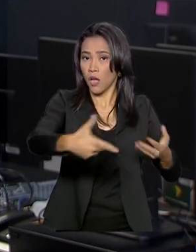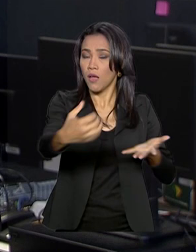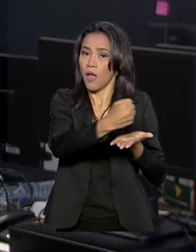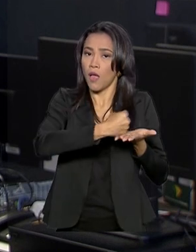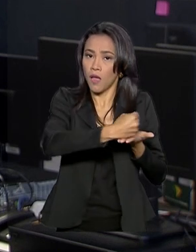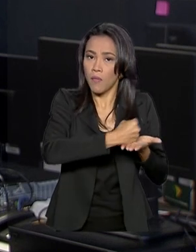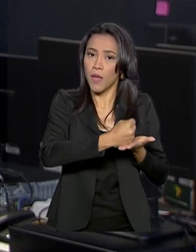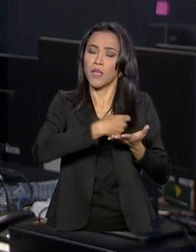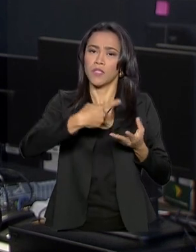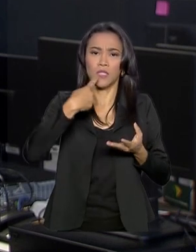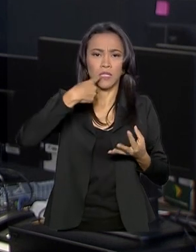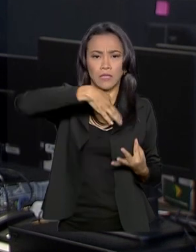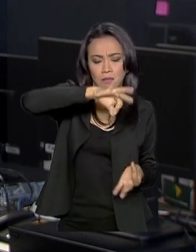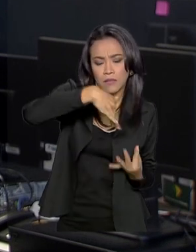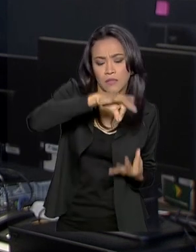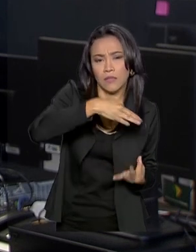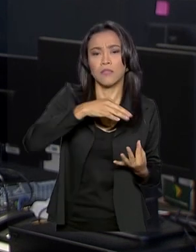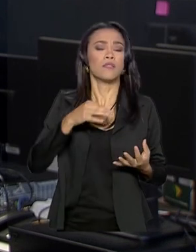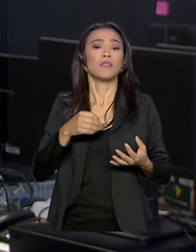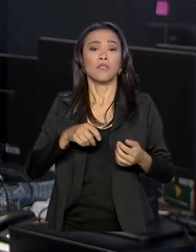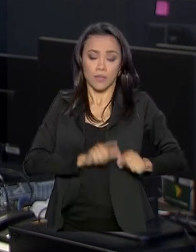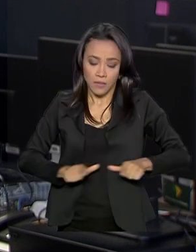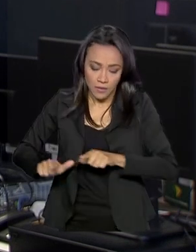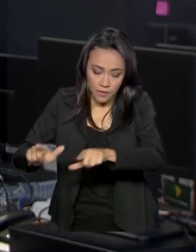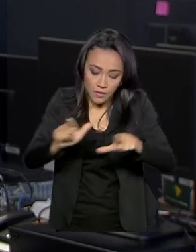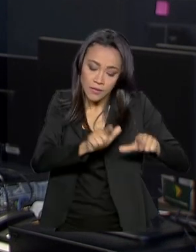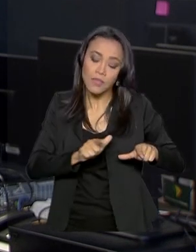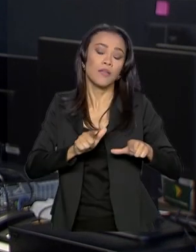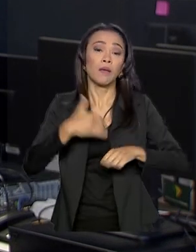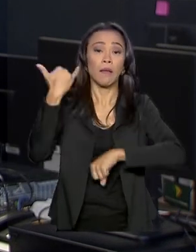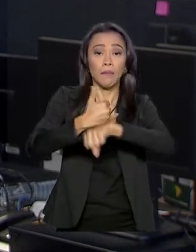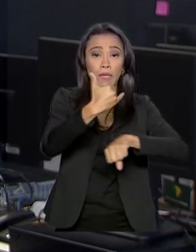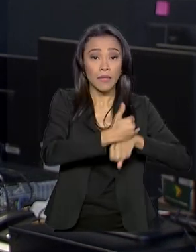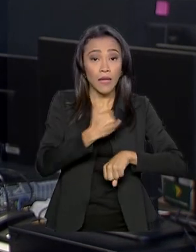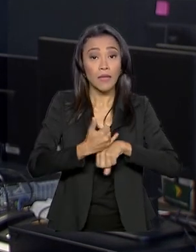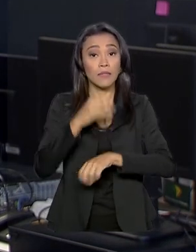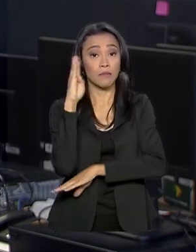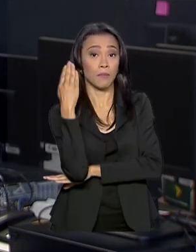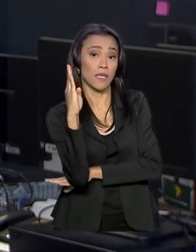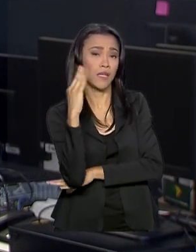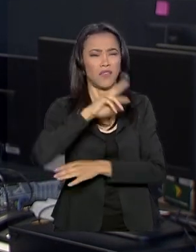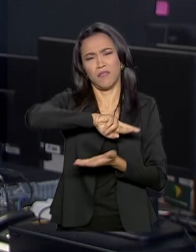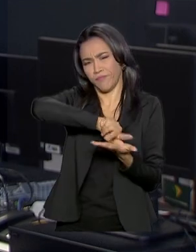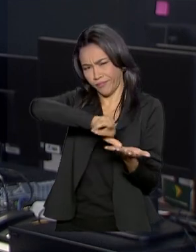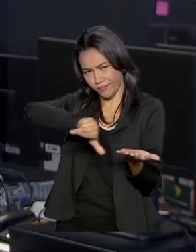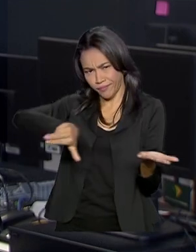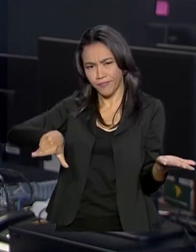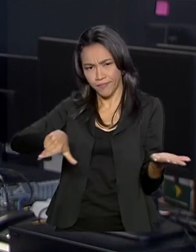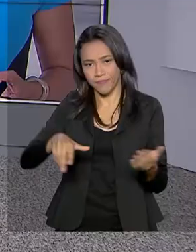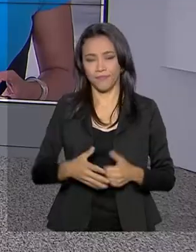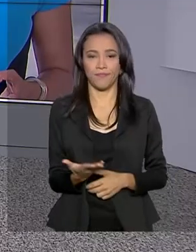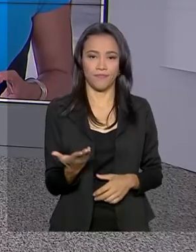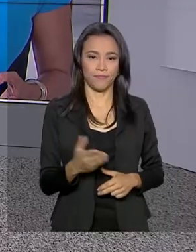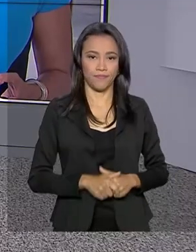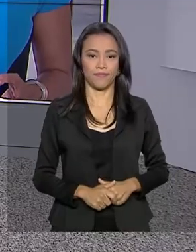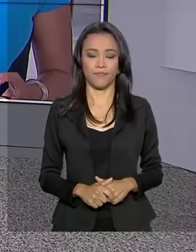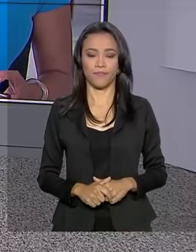plástico, cerâmica, metais, madeira e estamparia, entre outros. Mara.